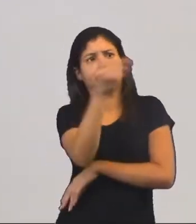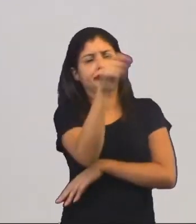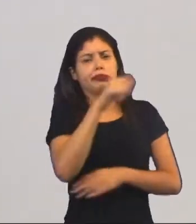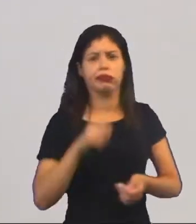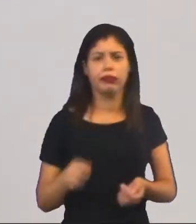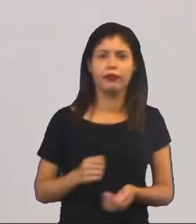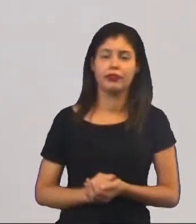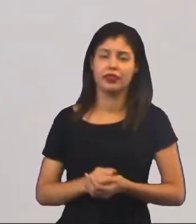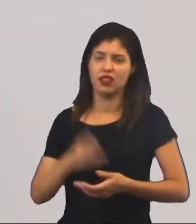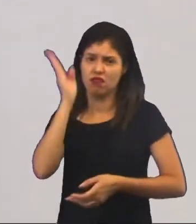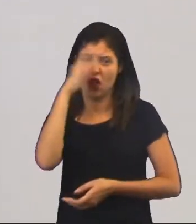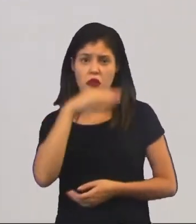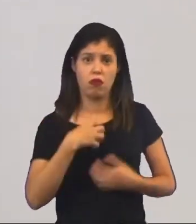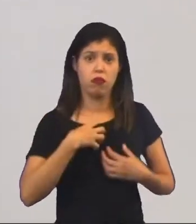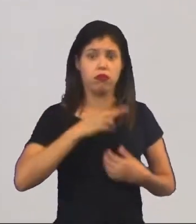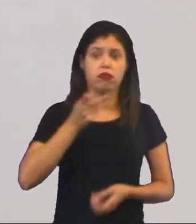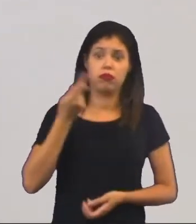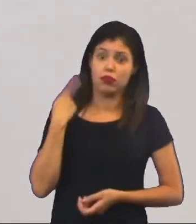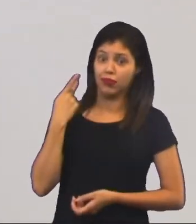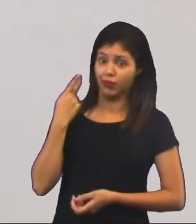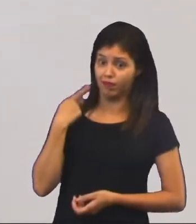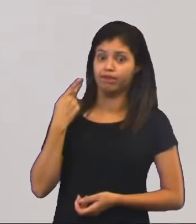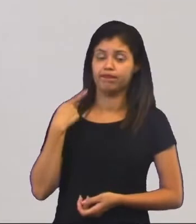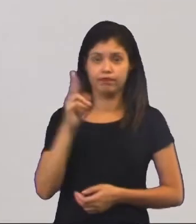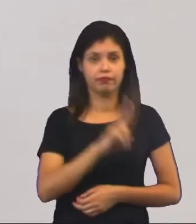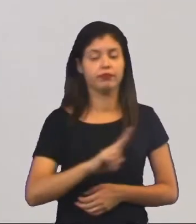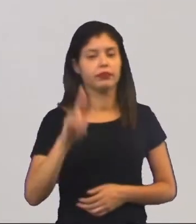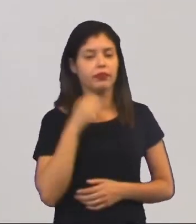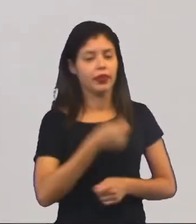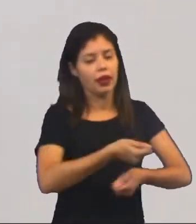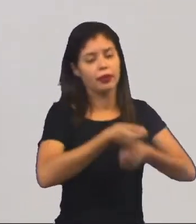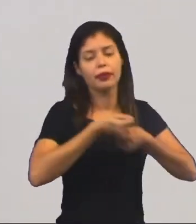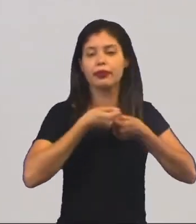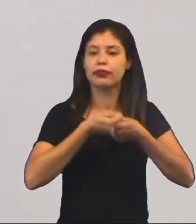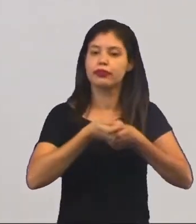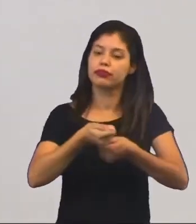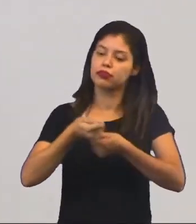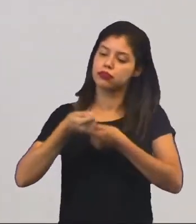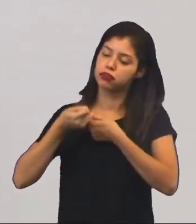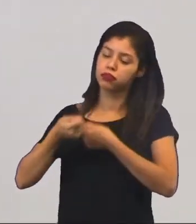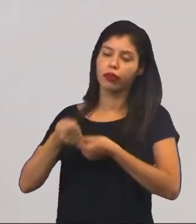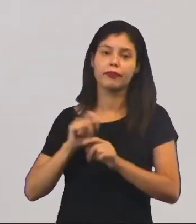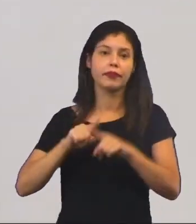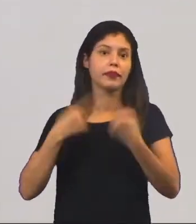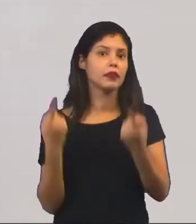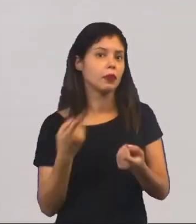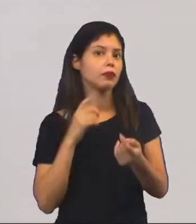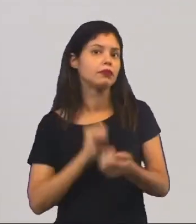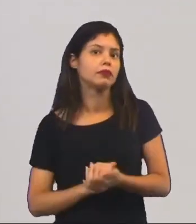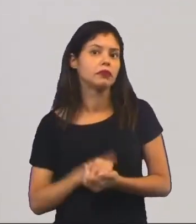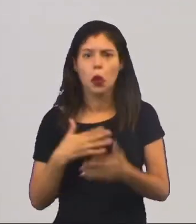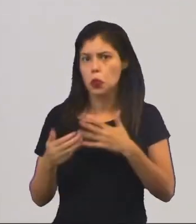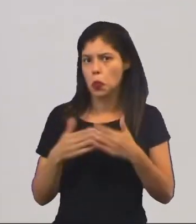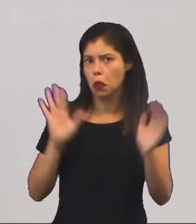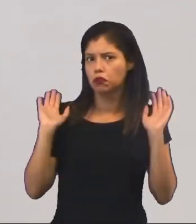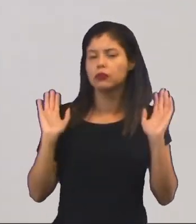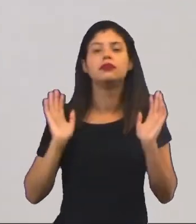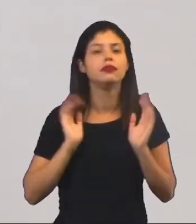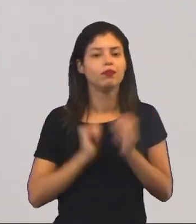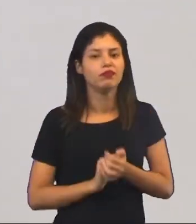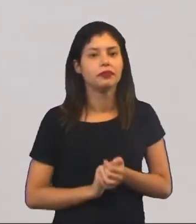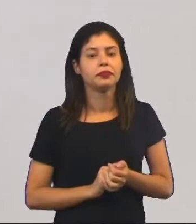situação de mal-estar para o pulmão, você usava, então, aspirador de pó. Mas, eu não peguei um aspirador de pó qualquer.